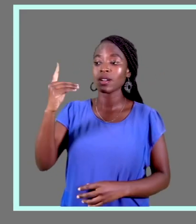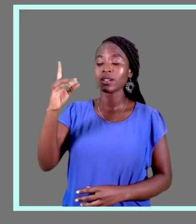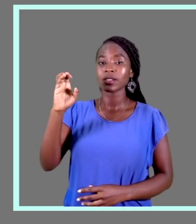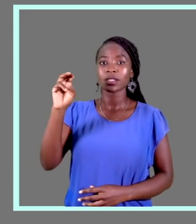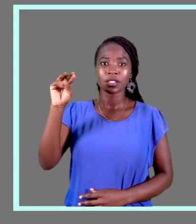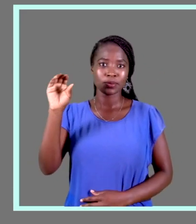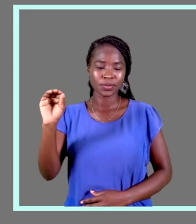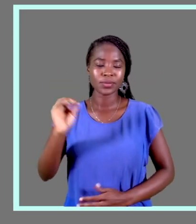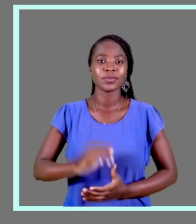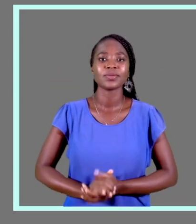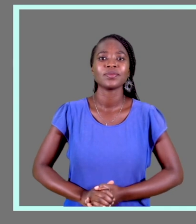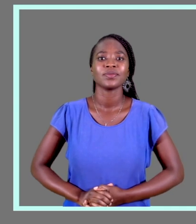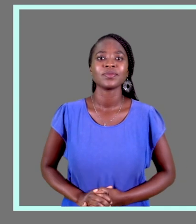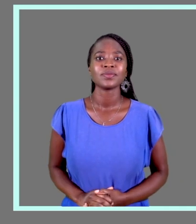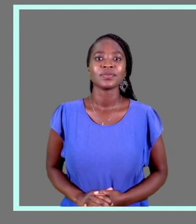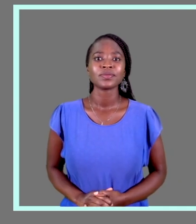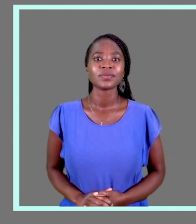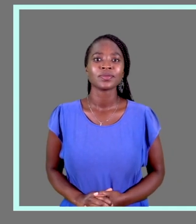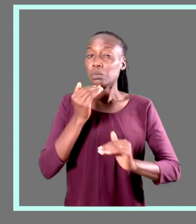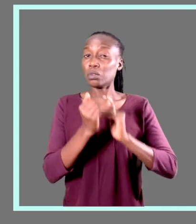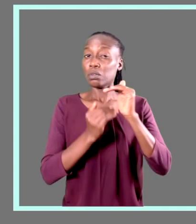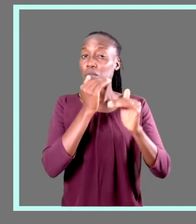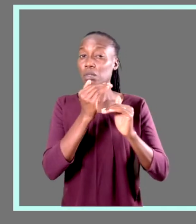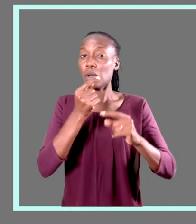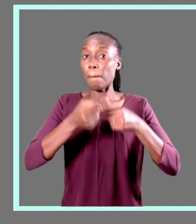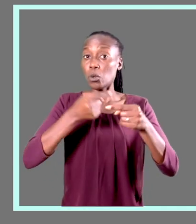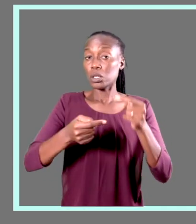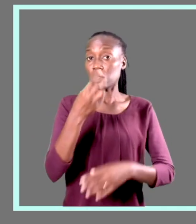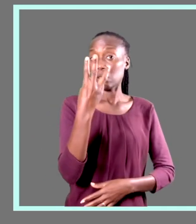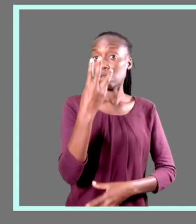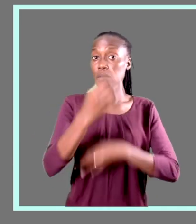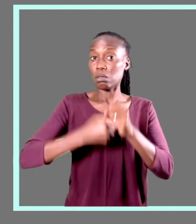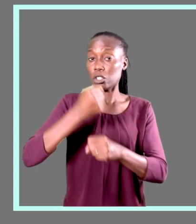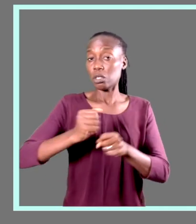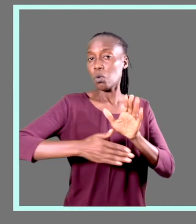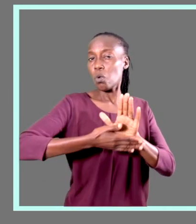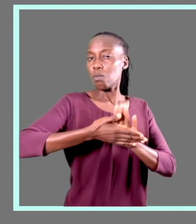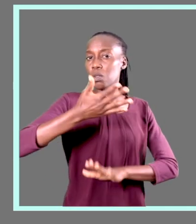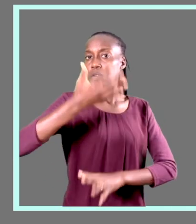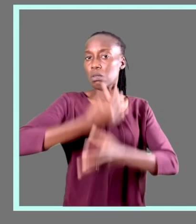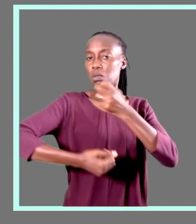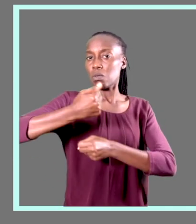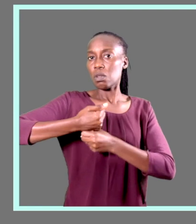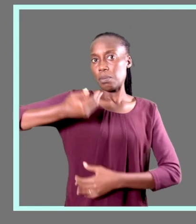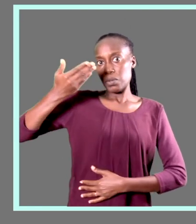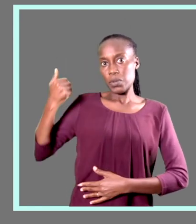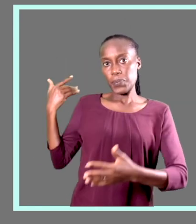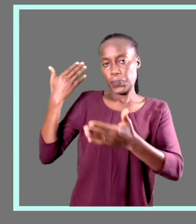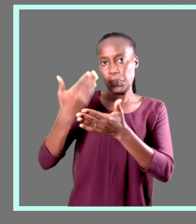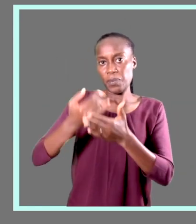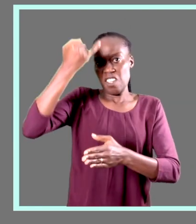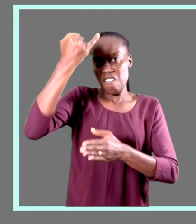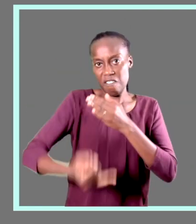Pessoas com Deficiência de Moçambique. Estamos a desenvolver um projeto que é de três anos. Iniciamos no ano passado,